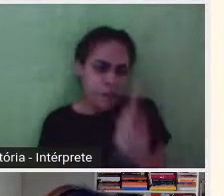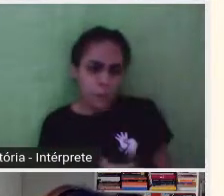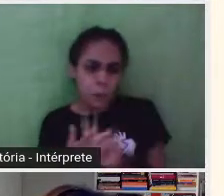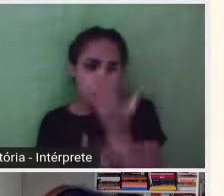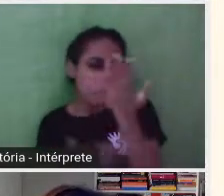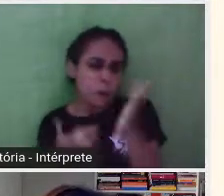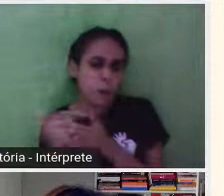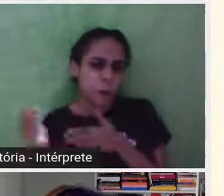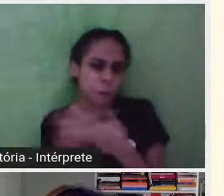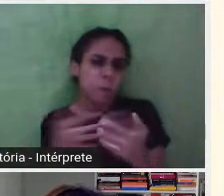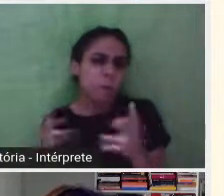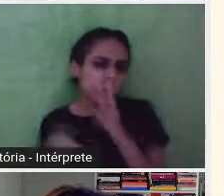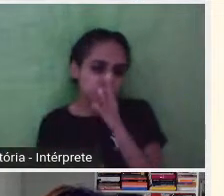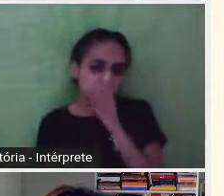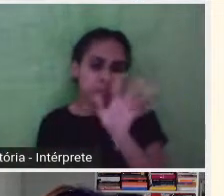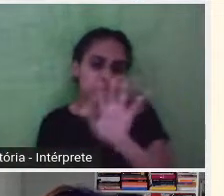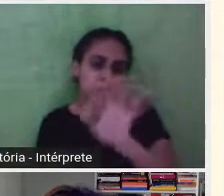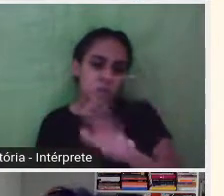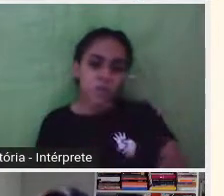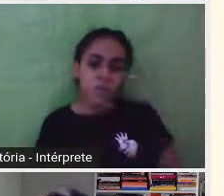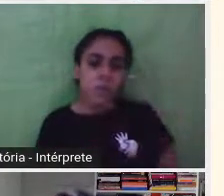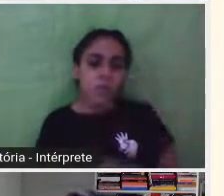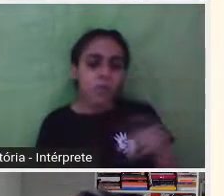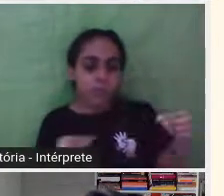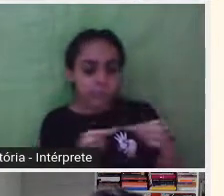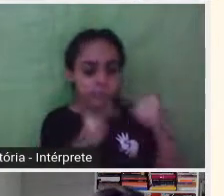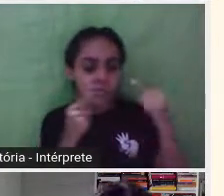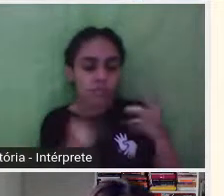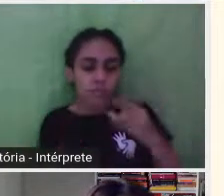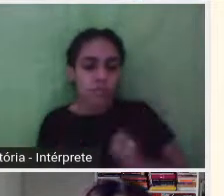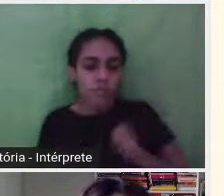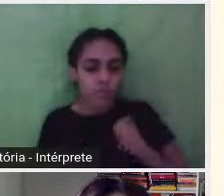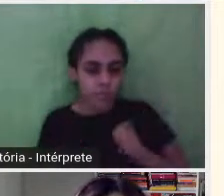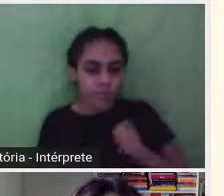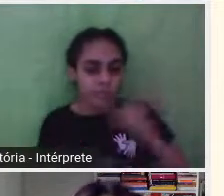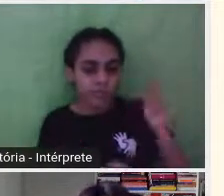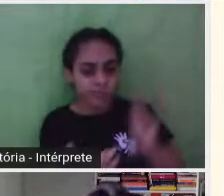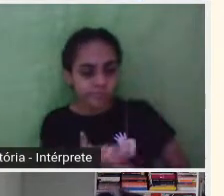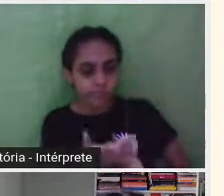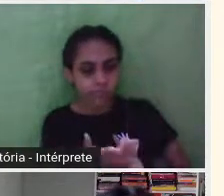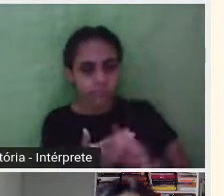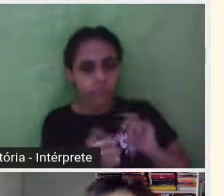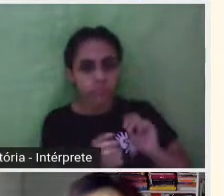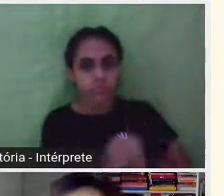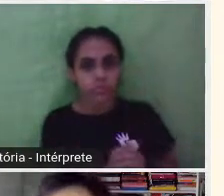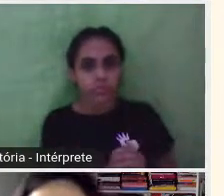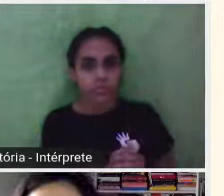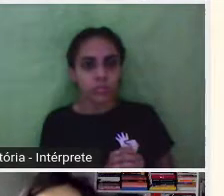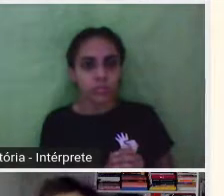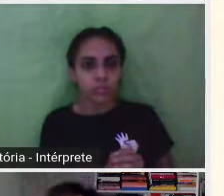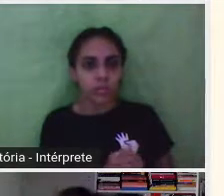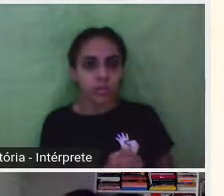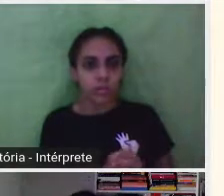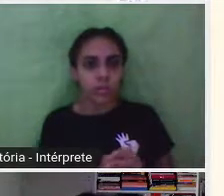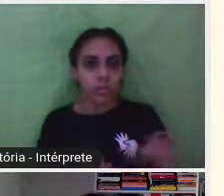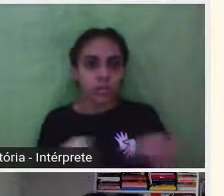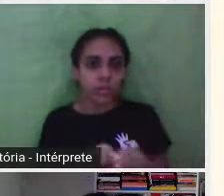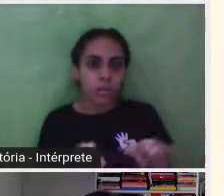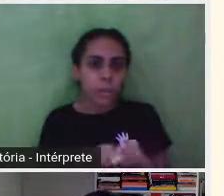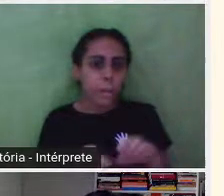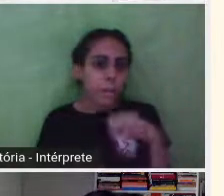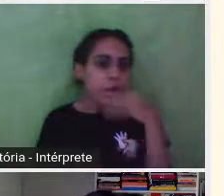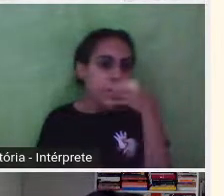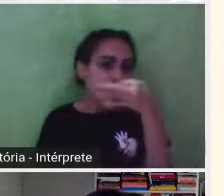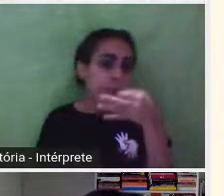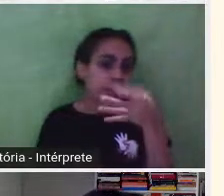atuais, eles ainda reverberam em algumas coisas e só sugeri um livro que chama Sweet Tokyo, que